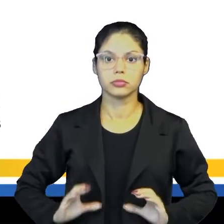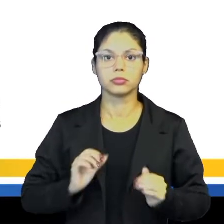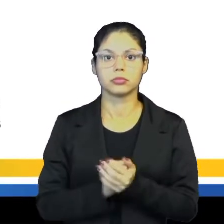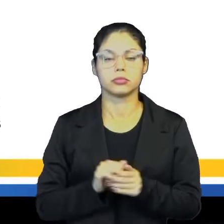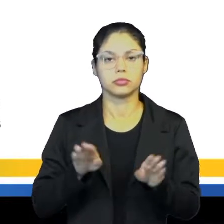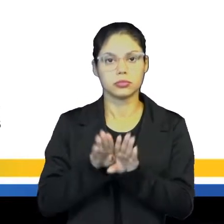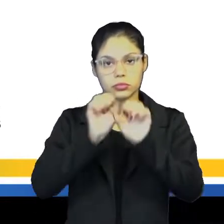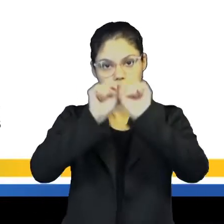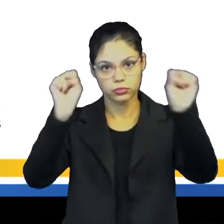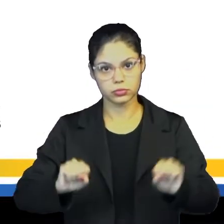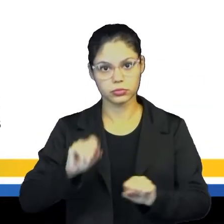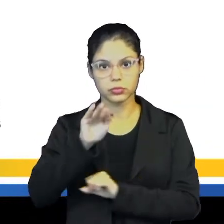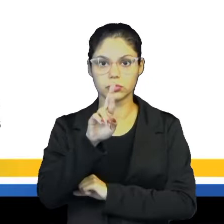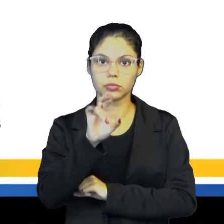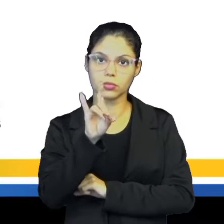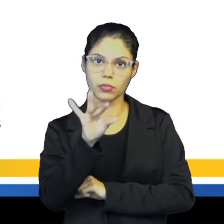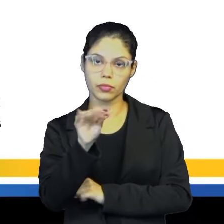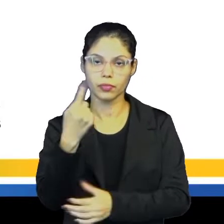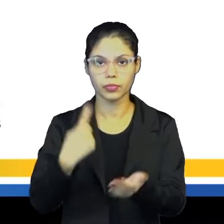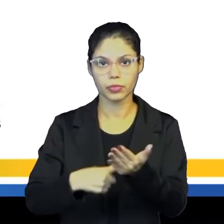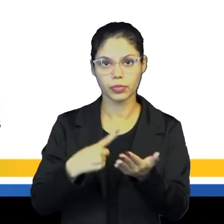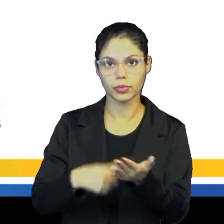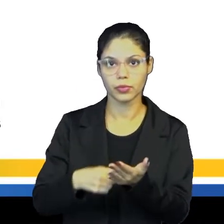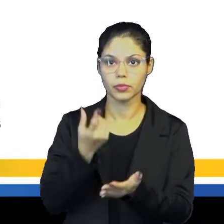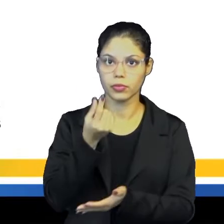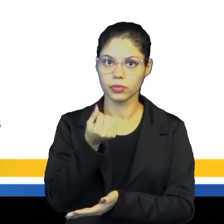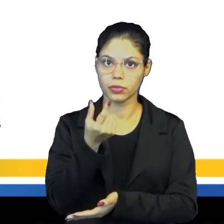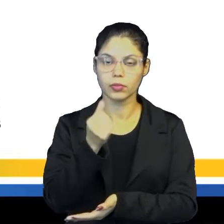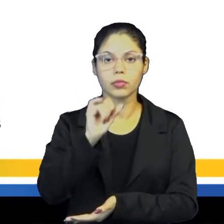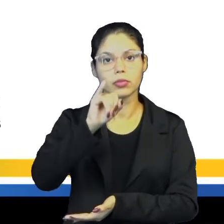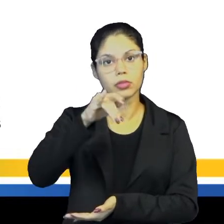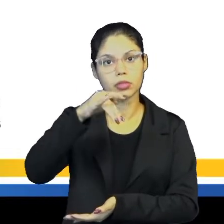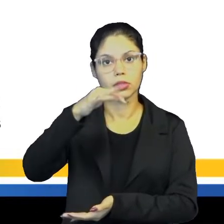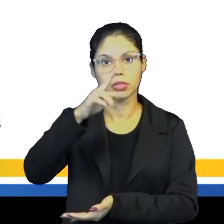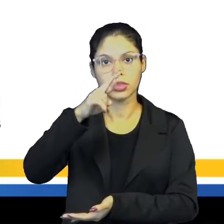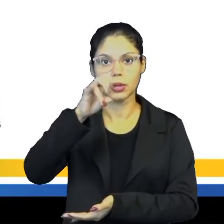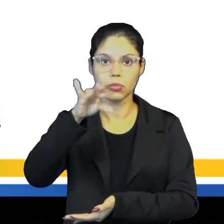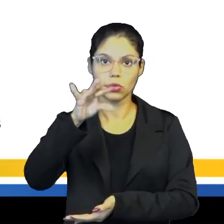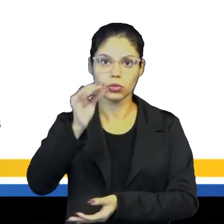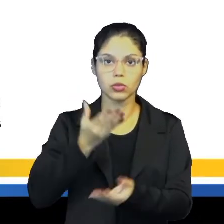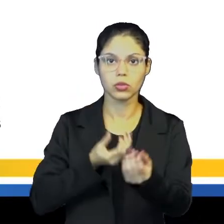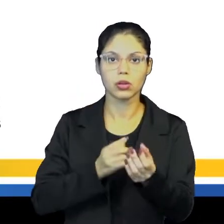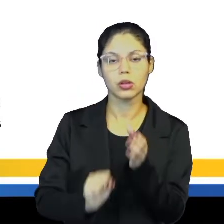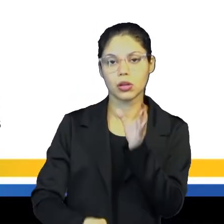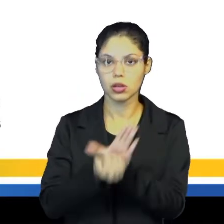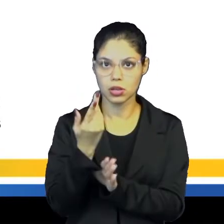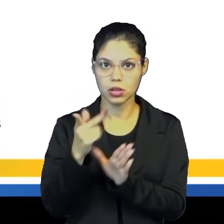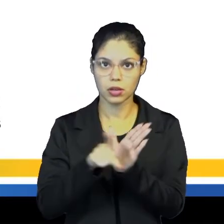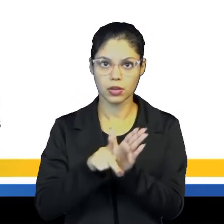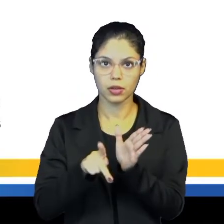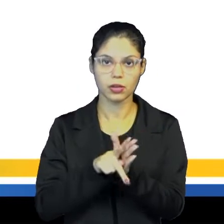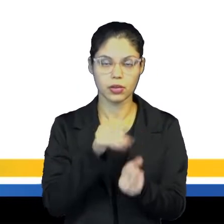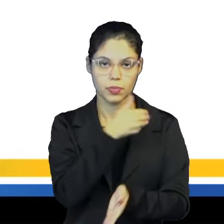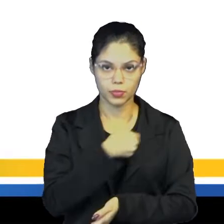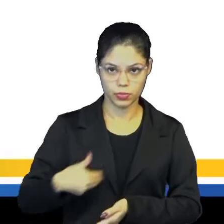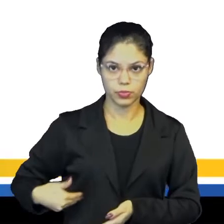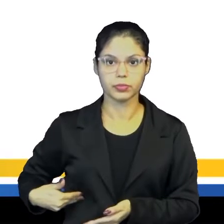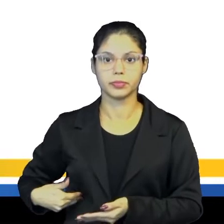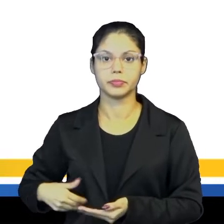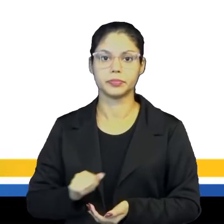sistema burocrático, que marcou o surgimento das tarifas e tributos cobrados pelo rei para sustentar as despesas públicas.